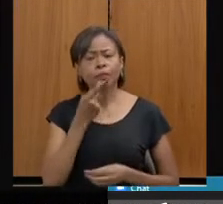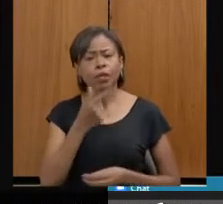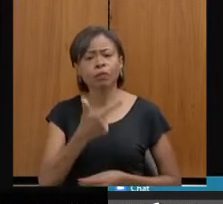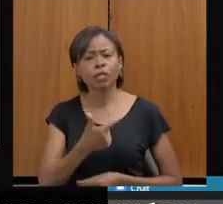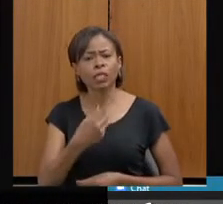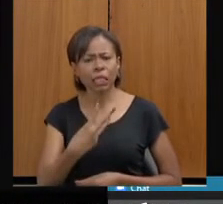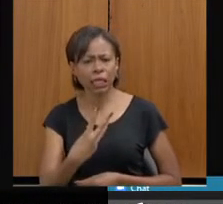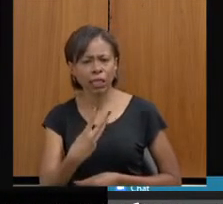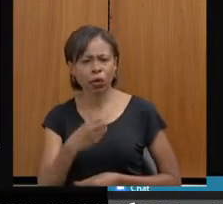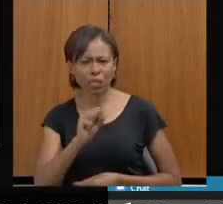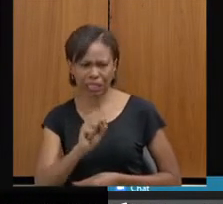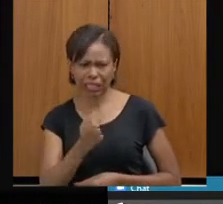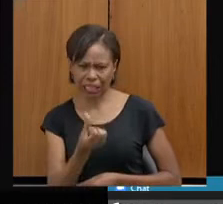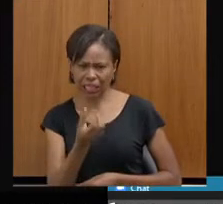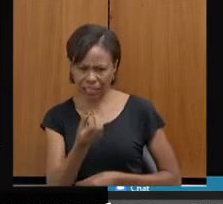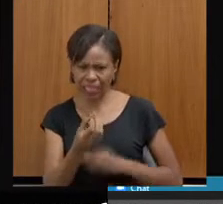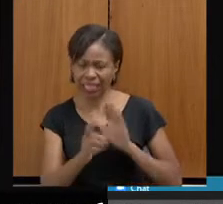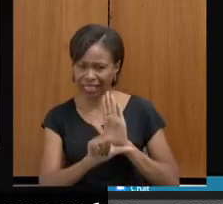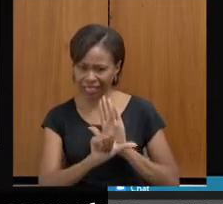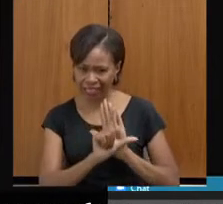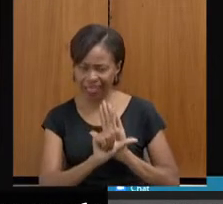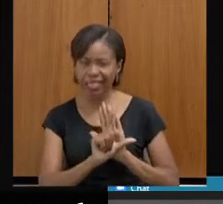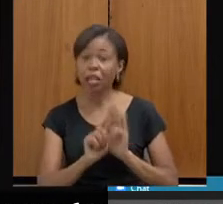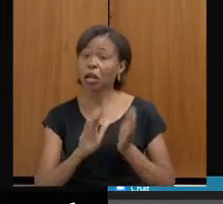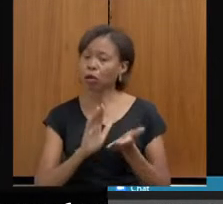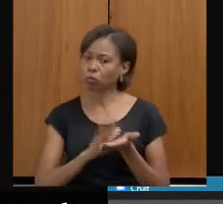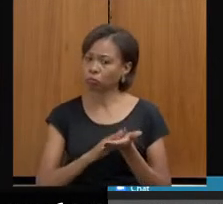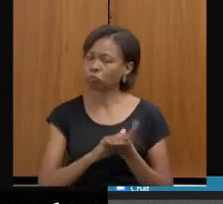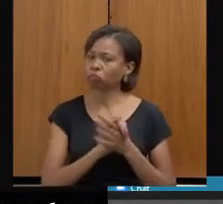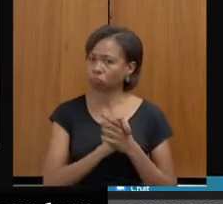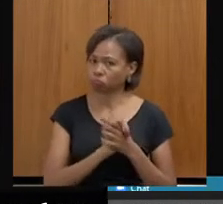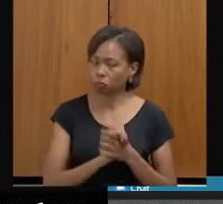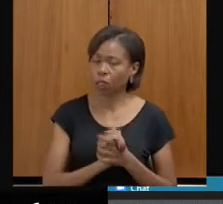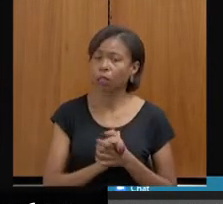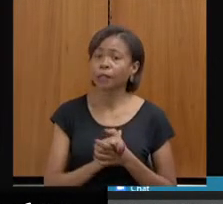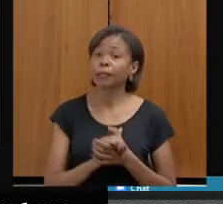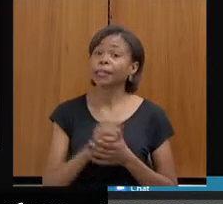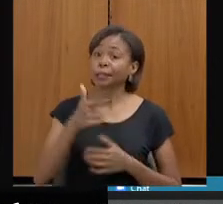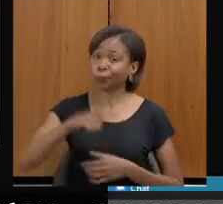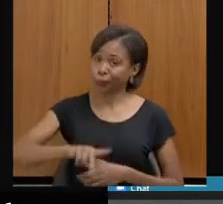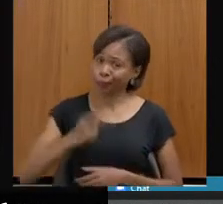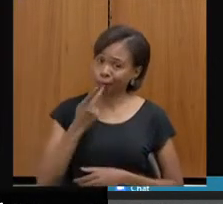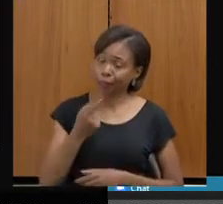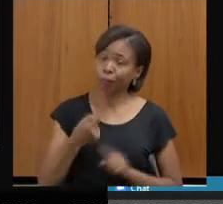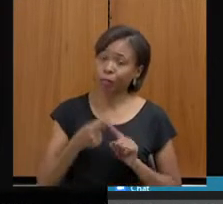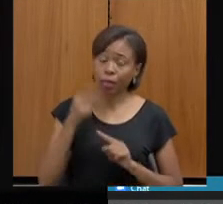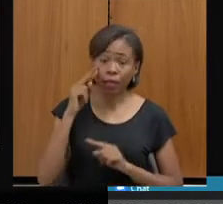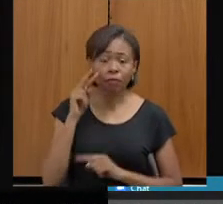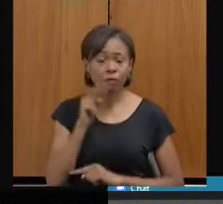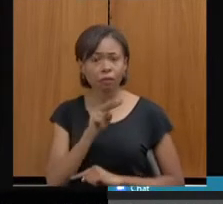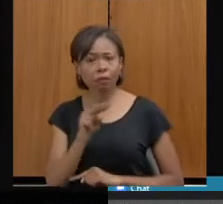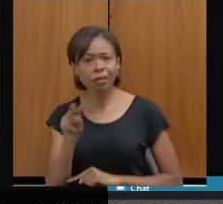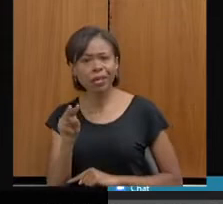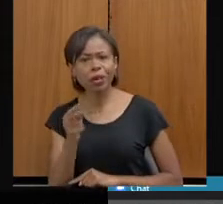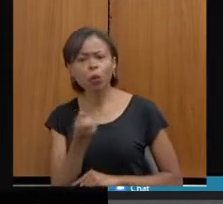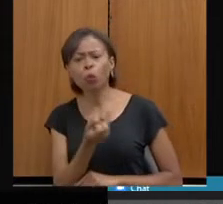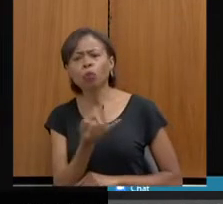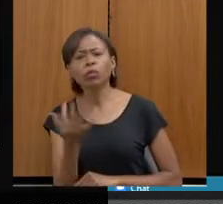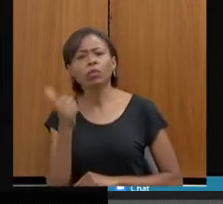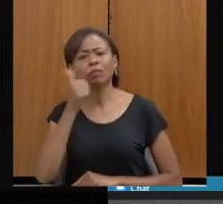.860, e hoje eu aproveito para dar os parabéns, volto a dizer, é bonito de ver quando as mulheres aqui estão,